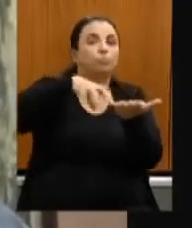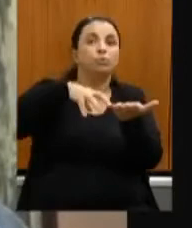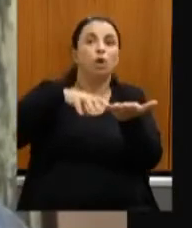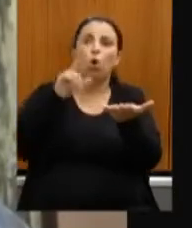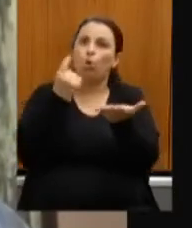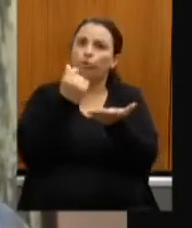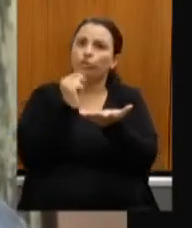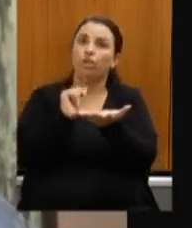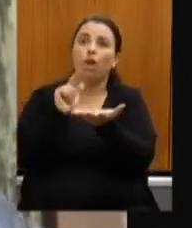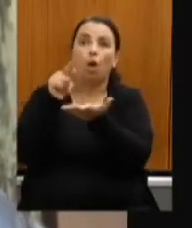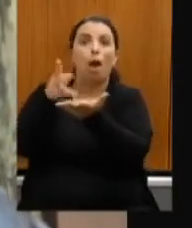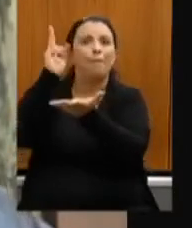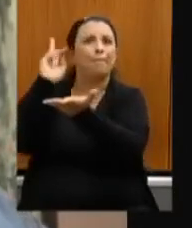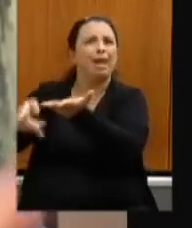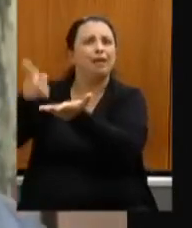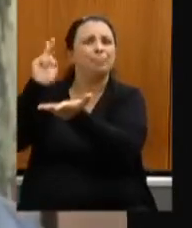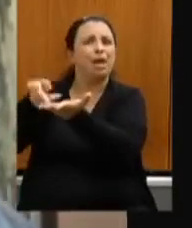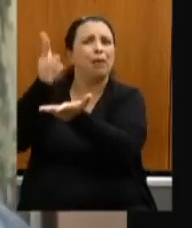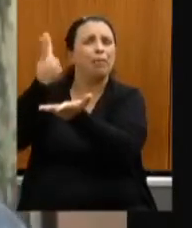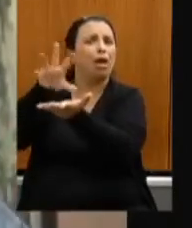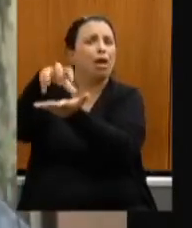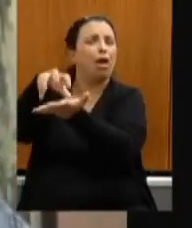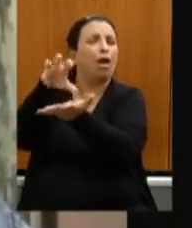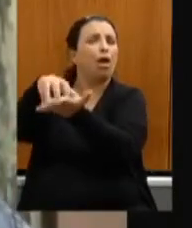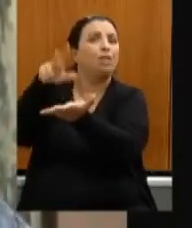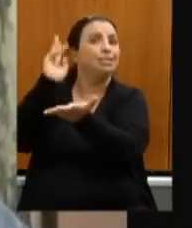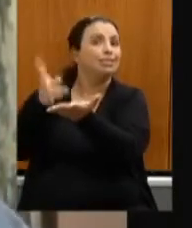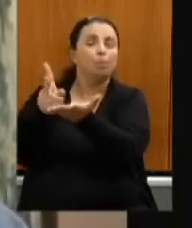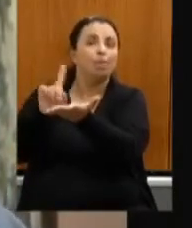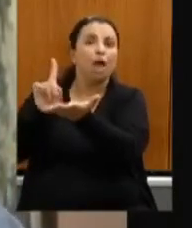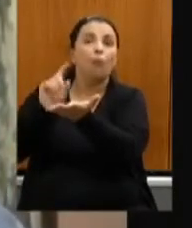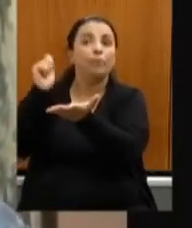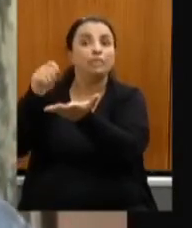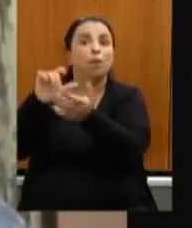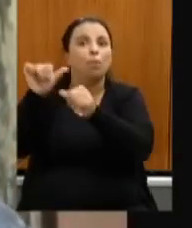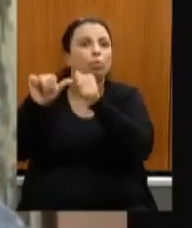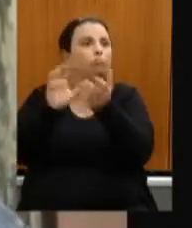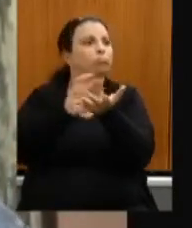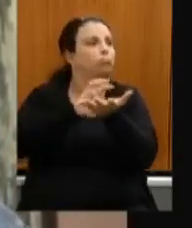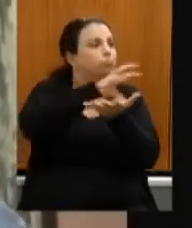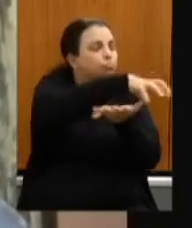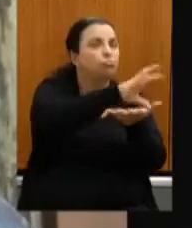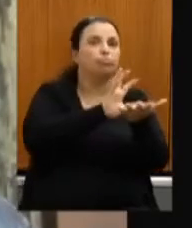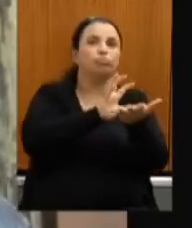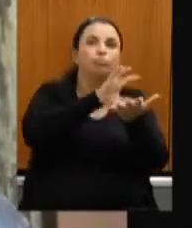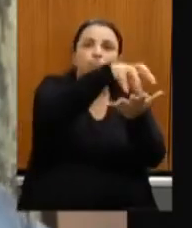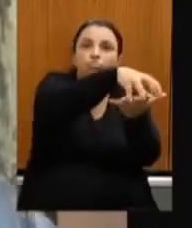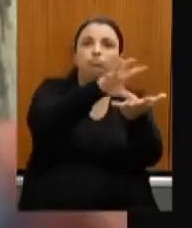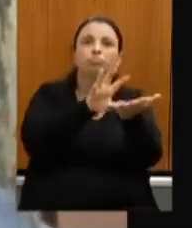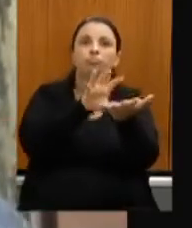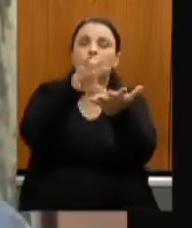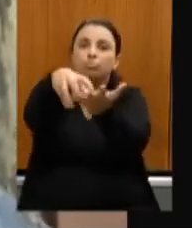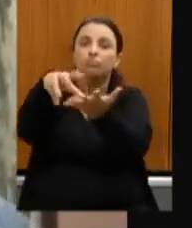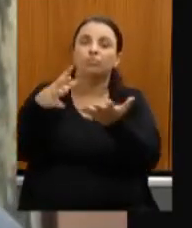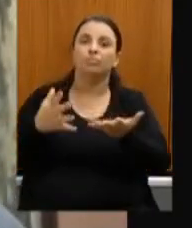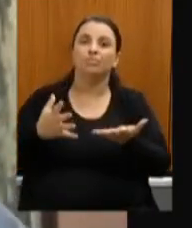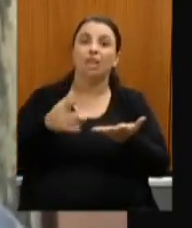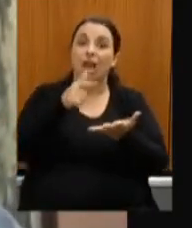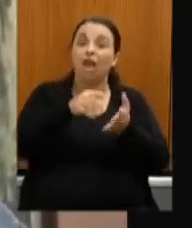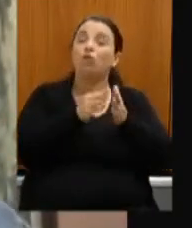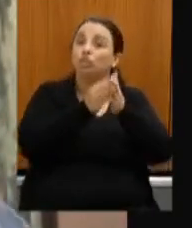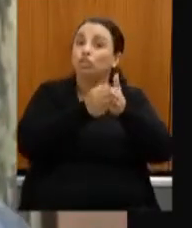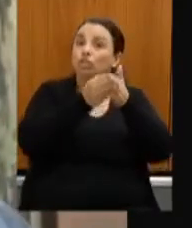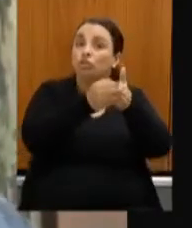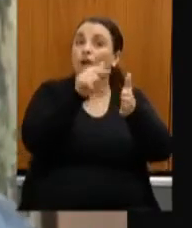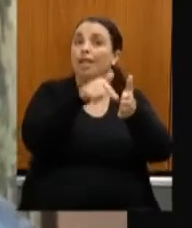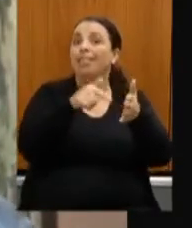o dinheiro tem que ir para o norte de Minas o Jequitinhonha que o doutor Jean falou nós temos o melhor artesanato do mundo lá